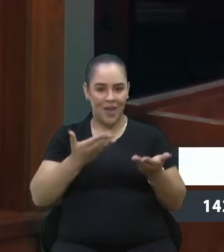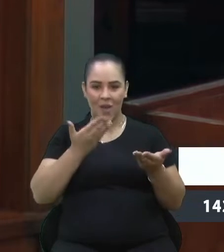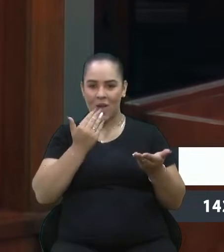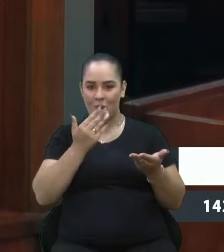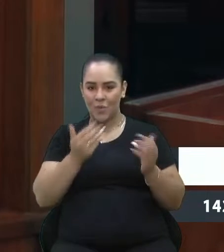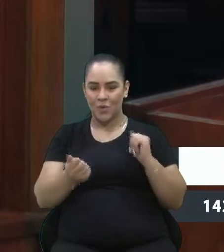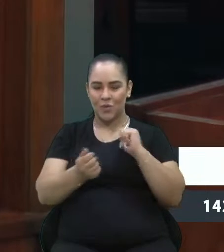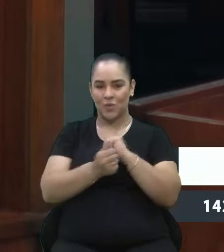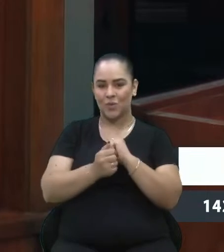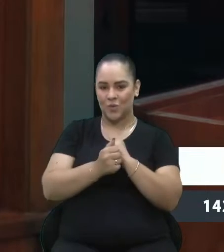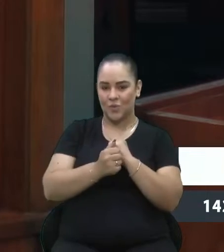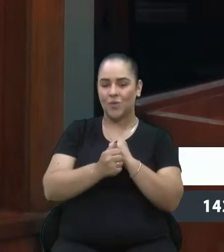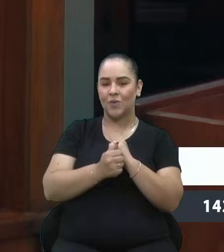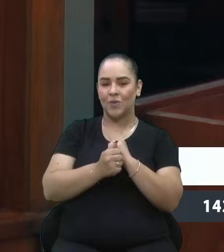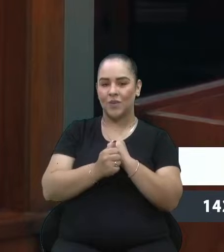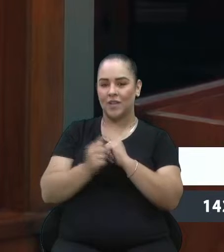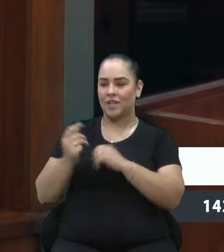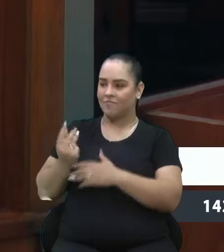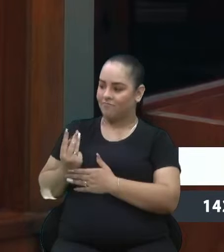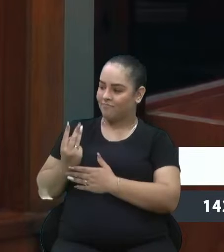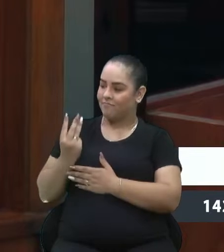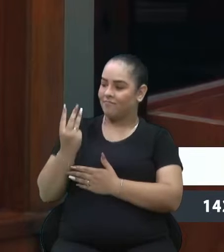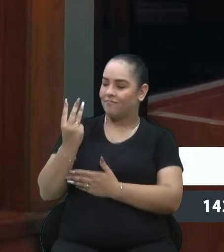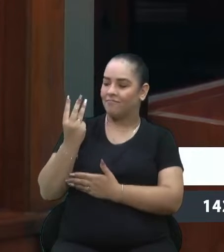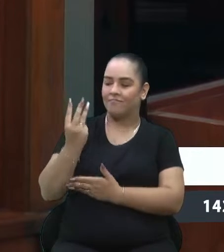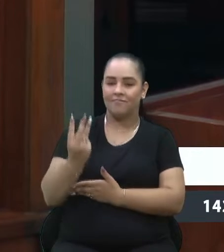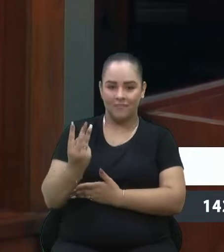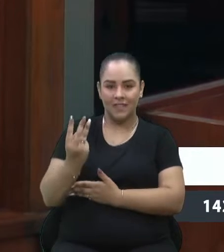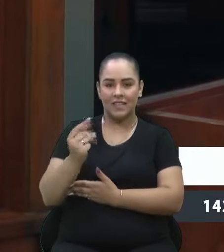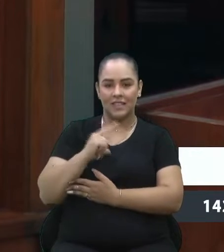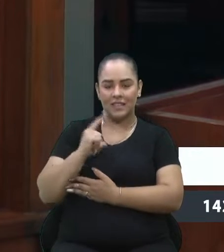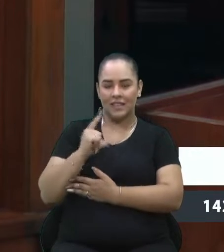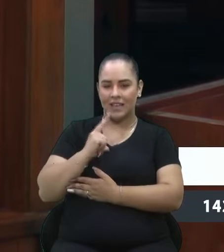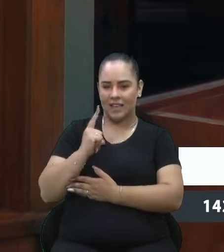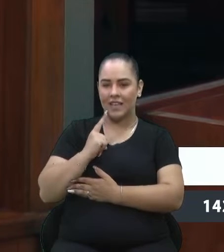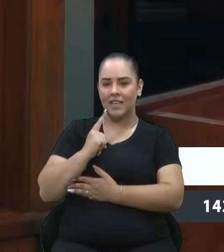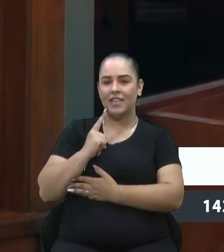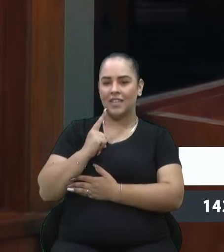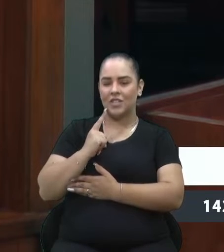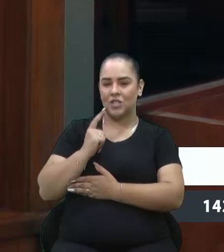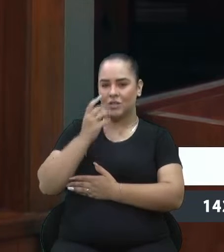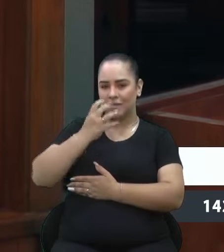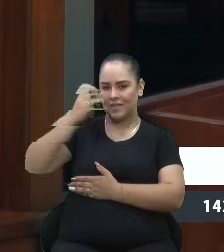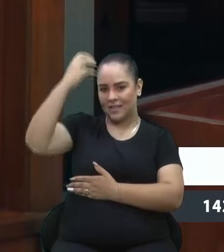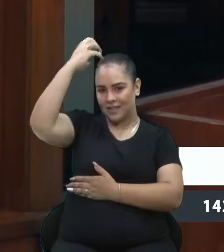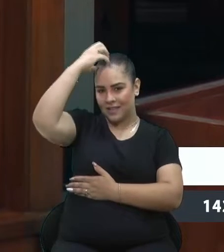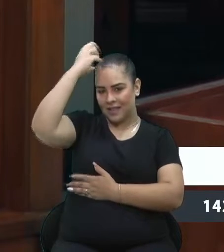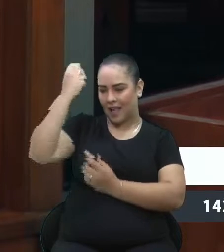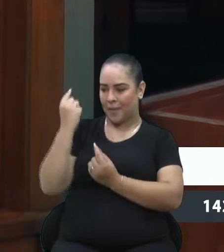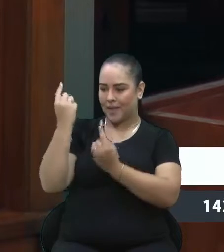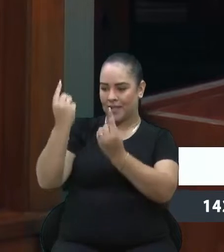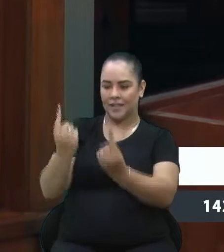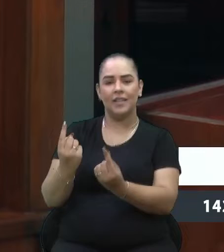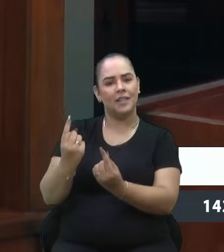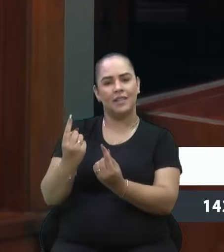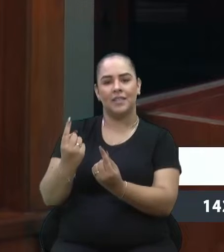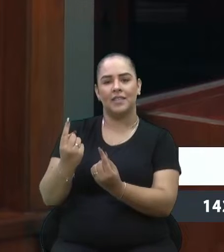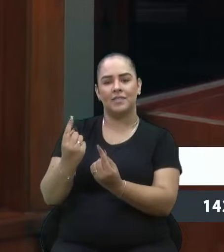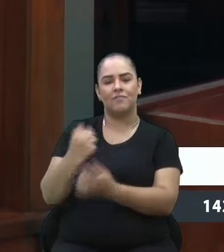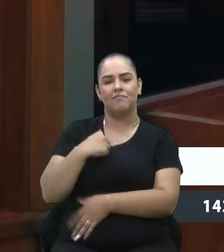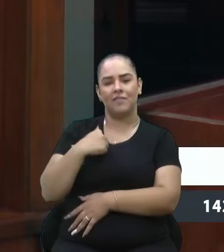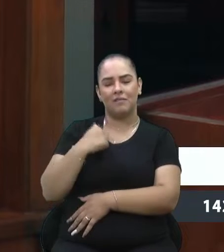todos os trios de soberanas de outras edições. E é muito emocionante, vereador Felipe, porque eu conversava com a